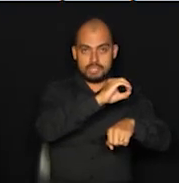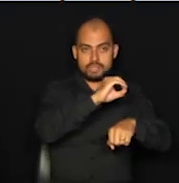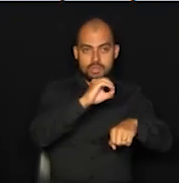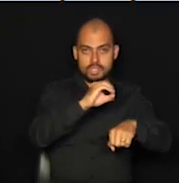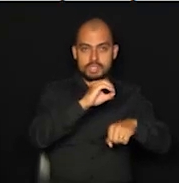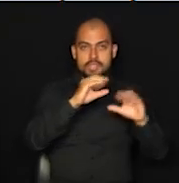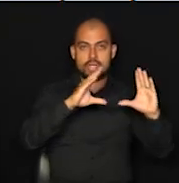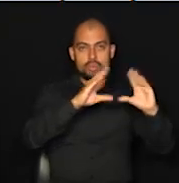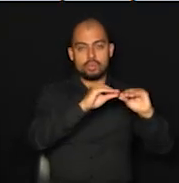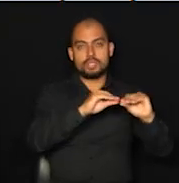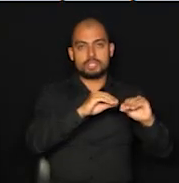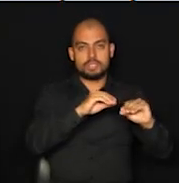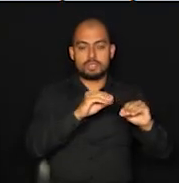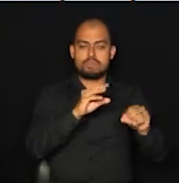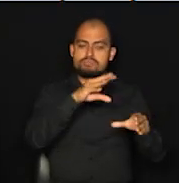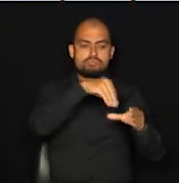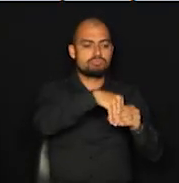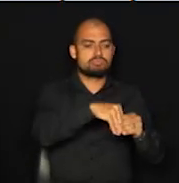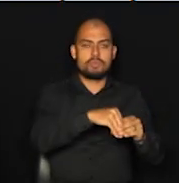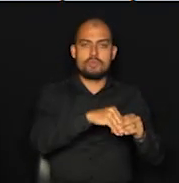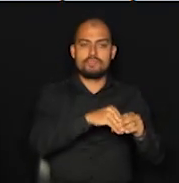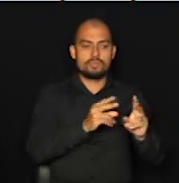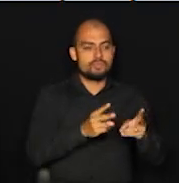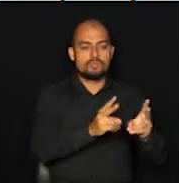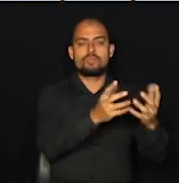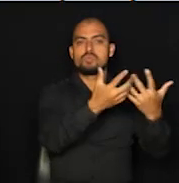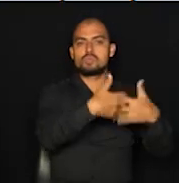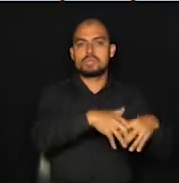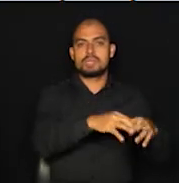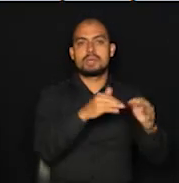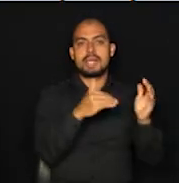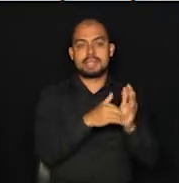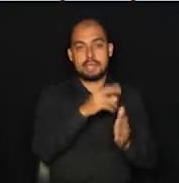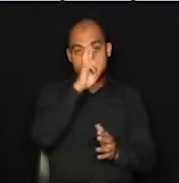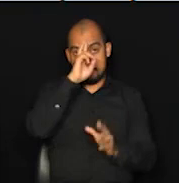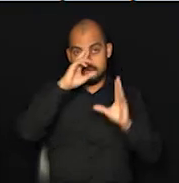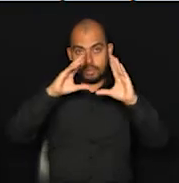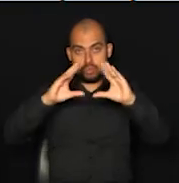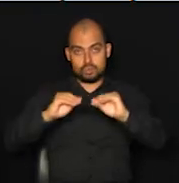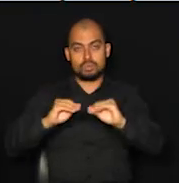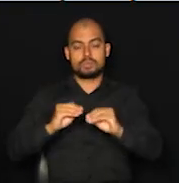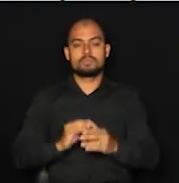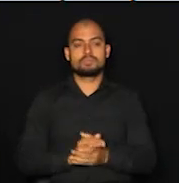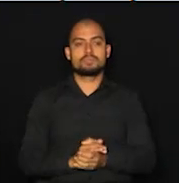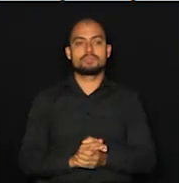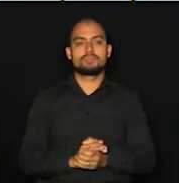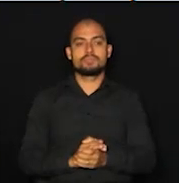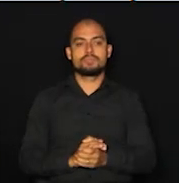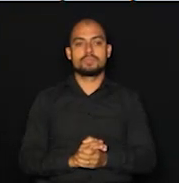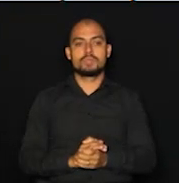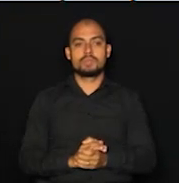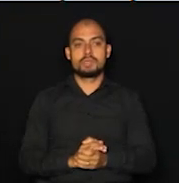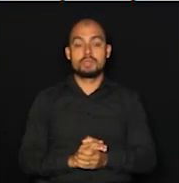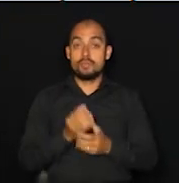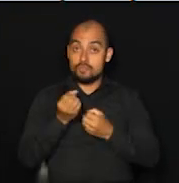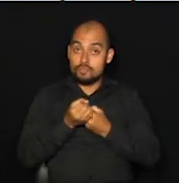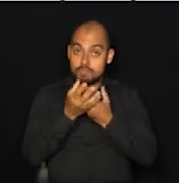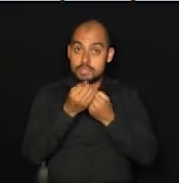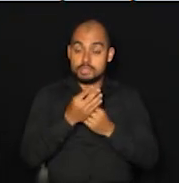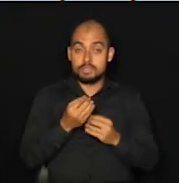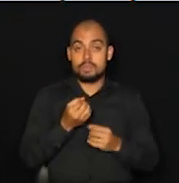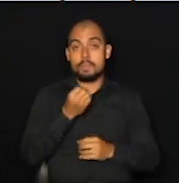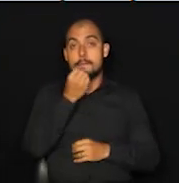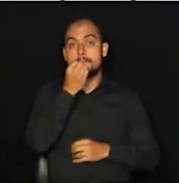locais podem continuar funcionando até a meia-noite. E ainda uma boa notícia para as feiras